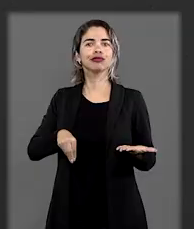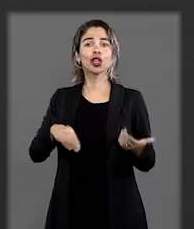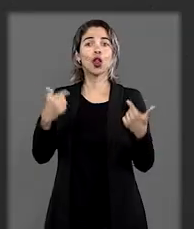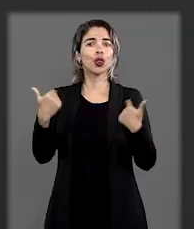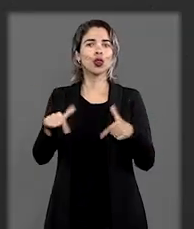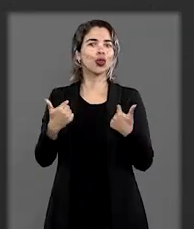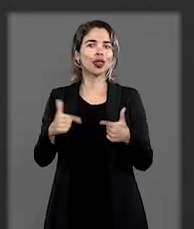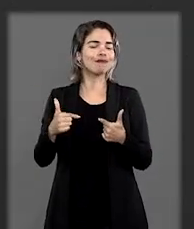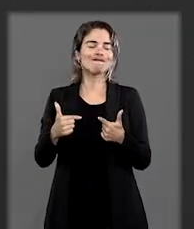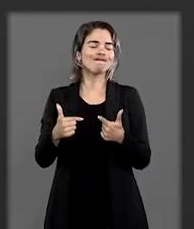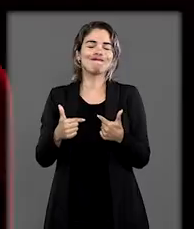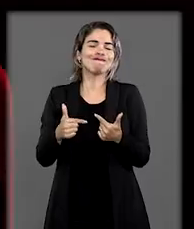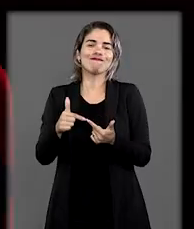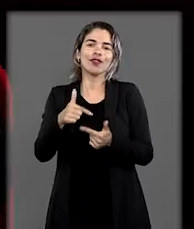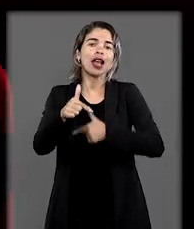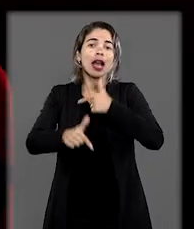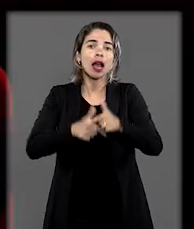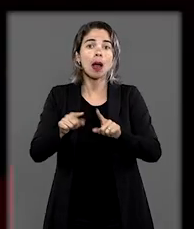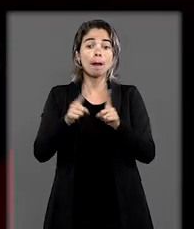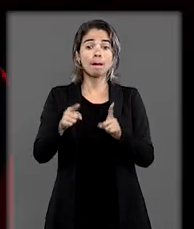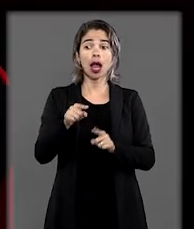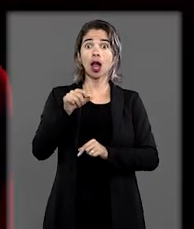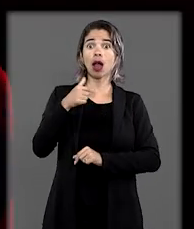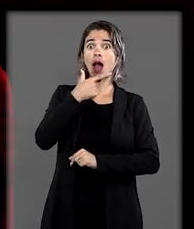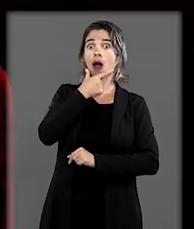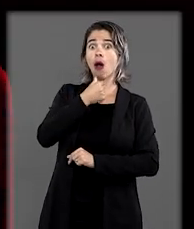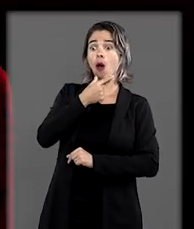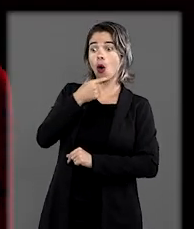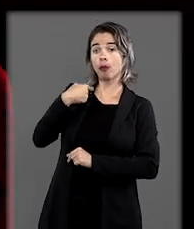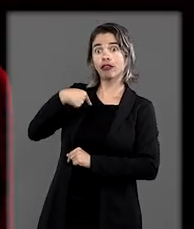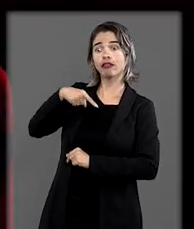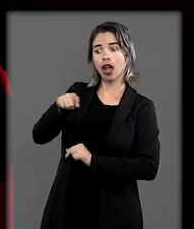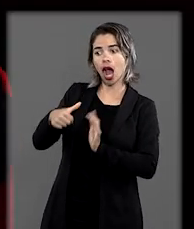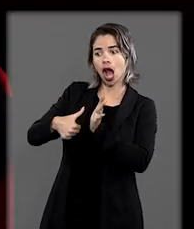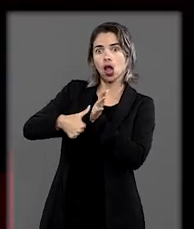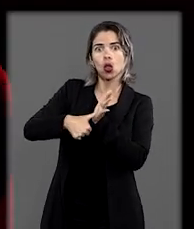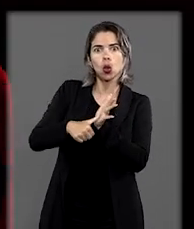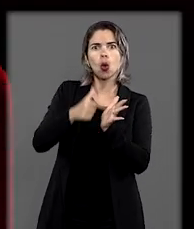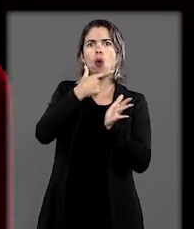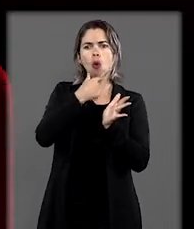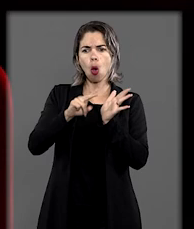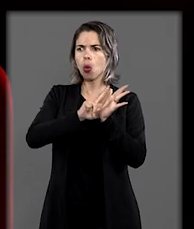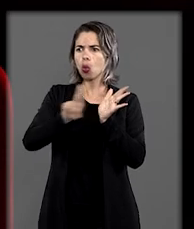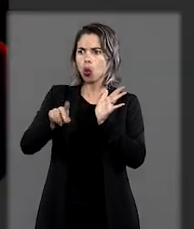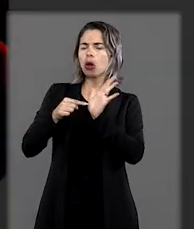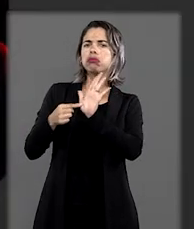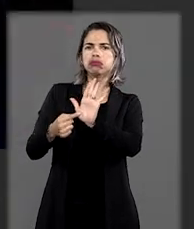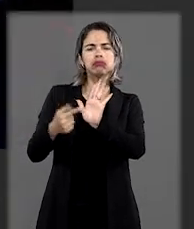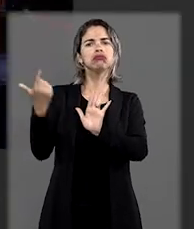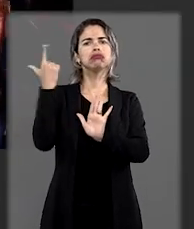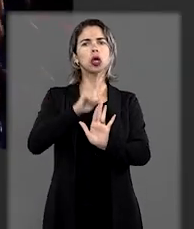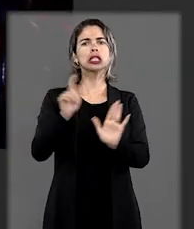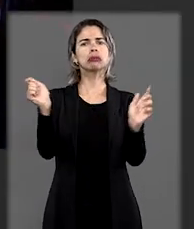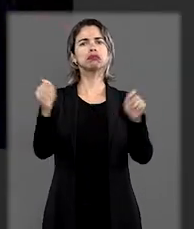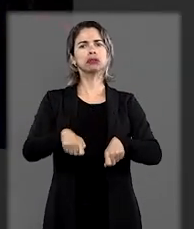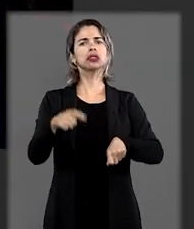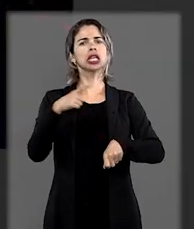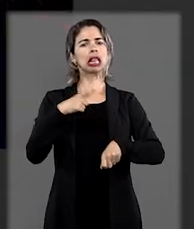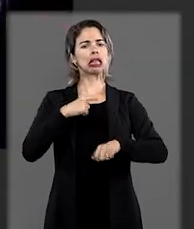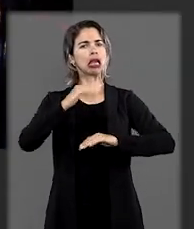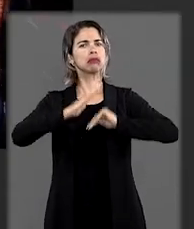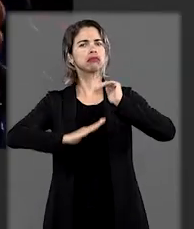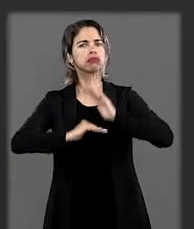Ele não é empregado. Agora, na hora que uma pessoa com aparência masculina apresenta um documento masculino, é capaz,